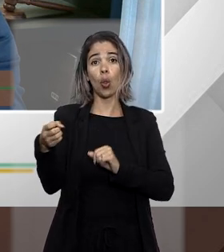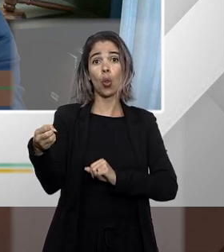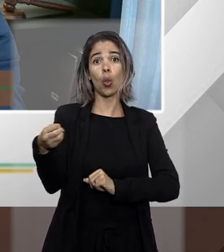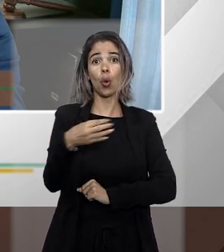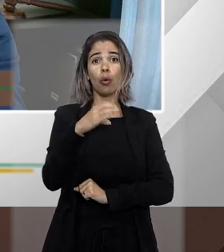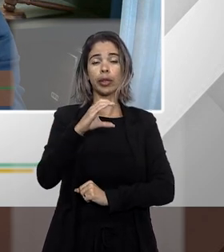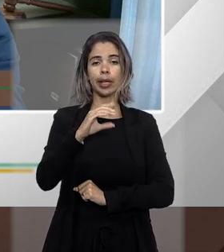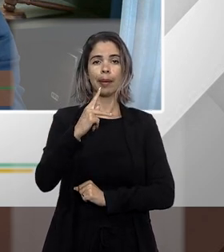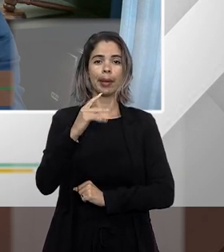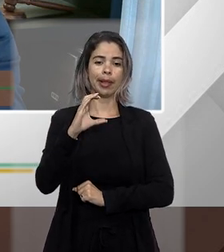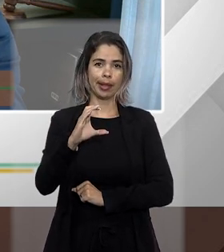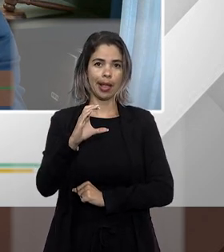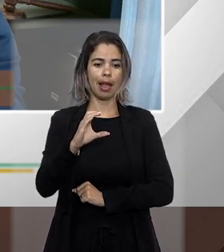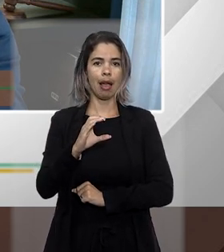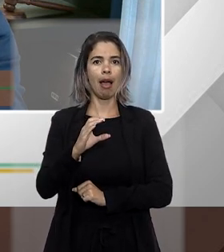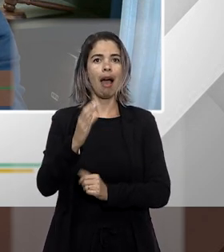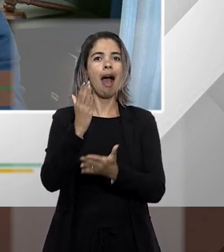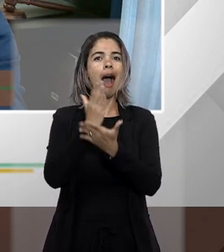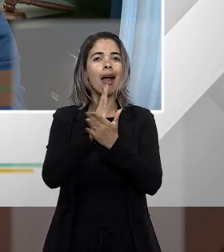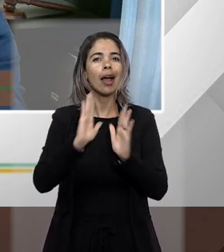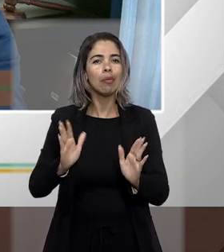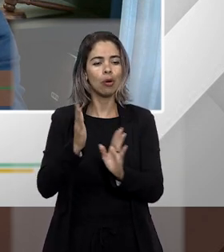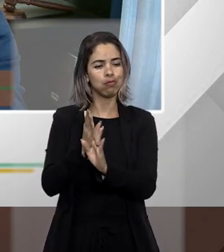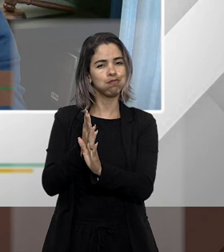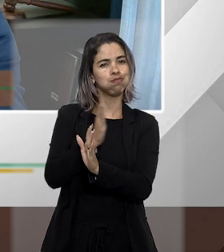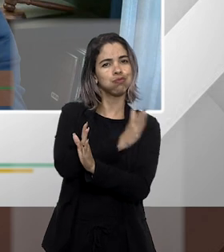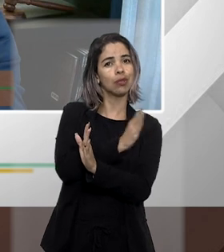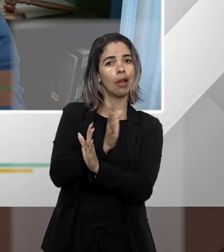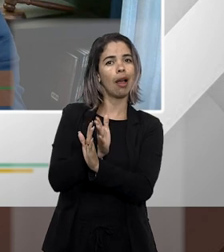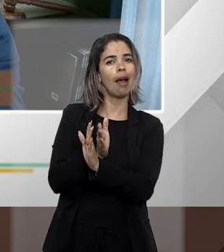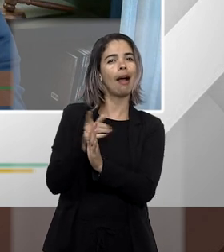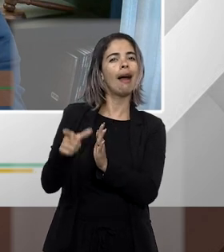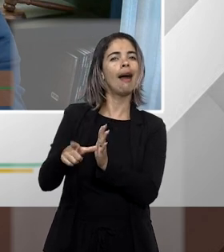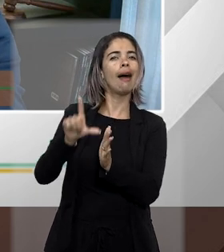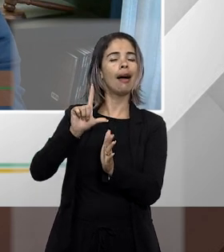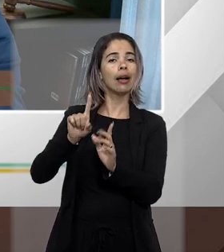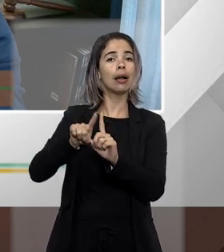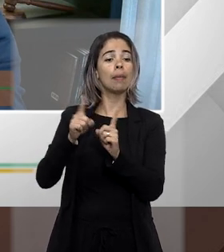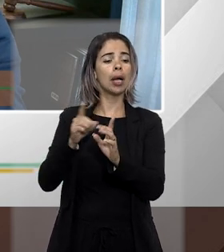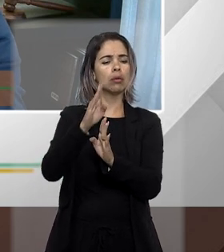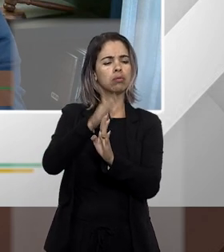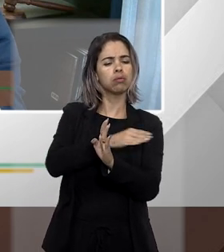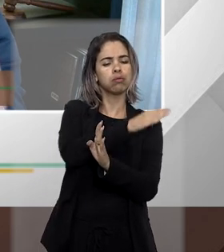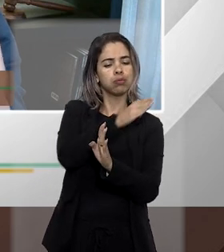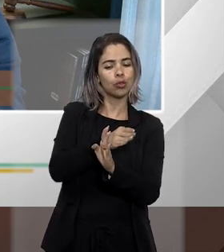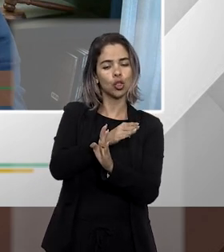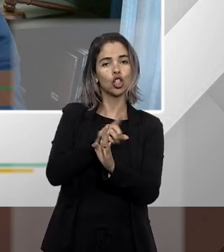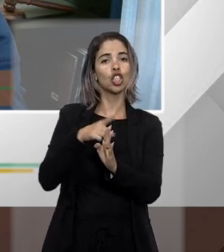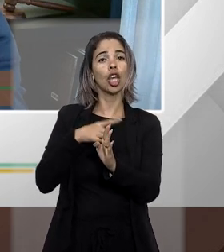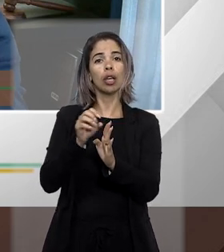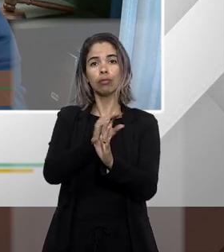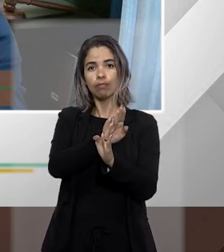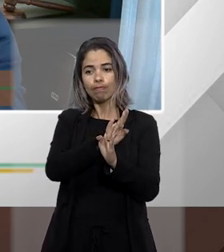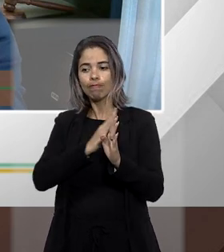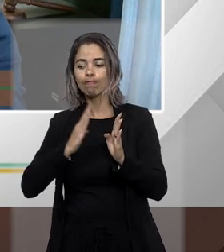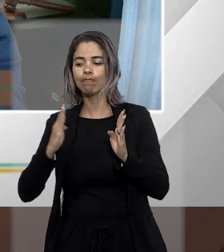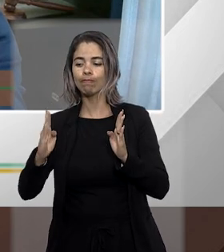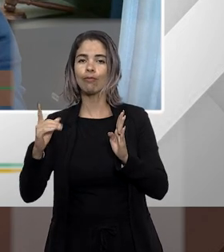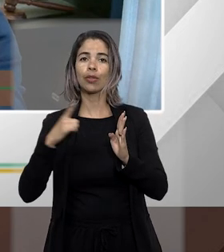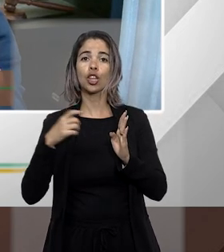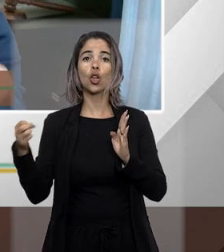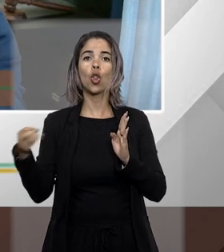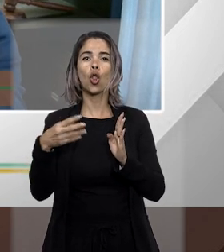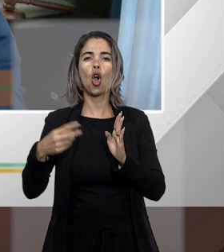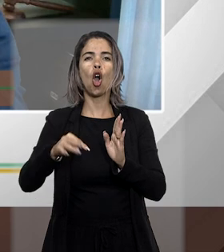só que ele substituiu por um novo instituto que é chamada técnica de ampliação de julgamento que